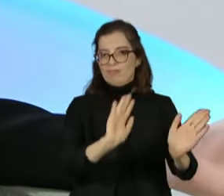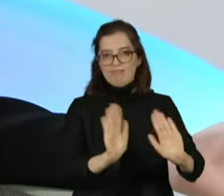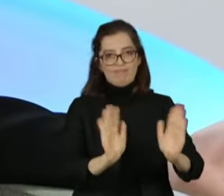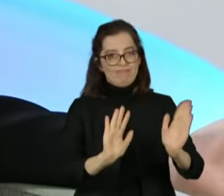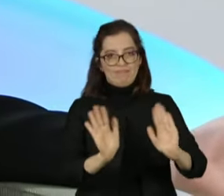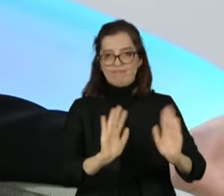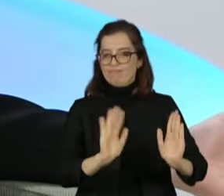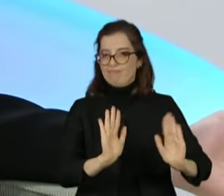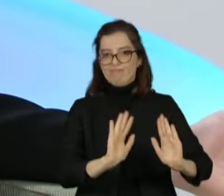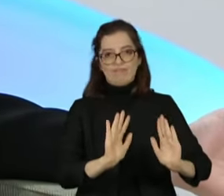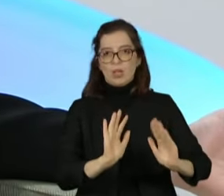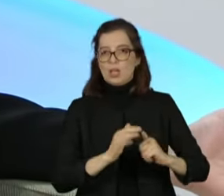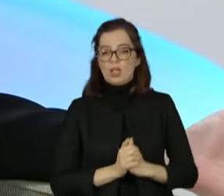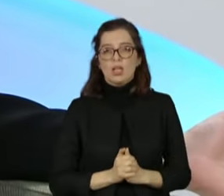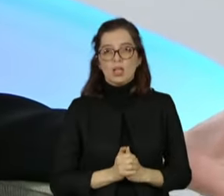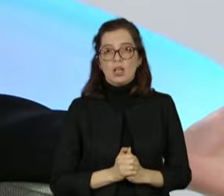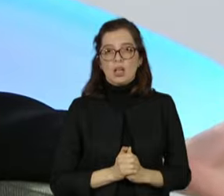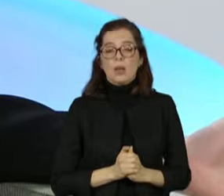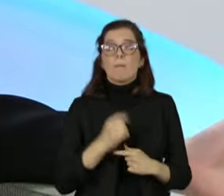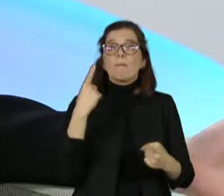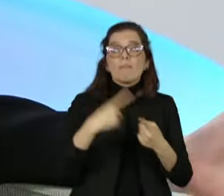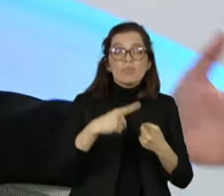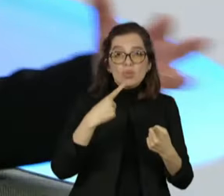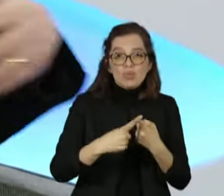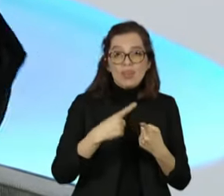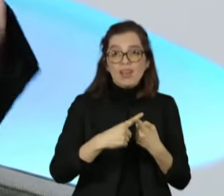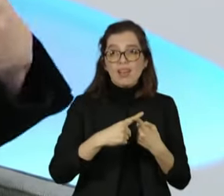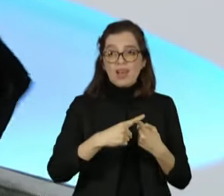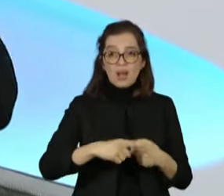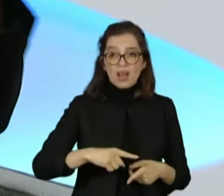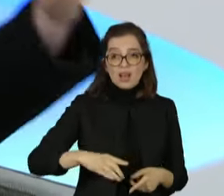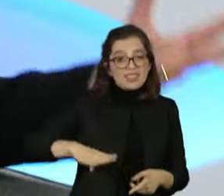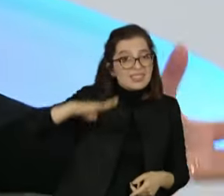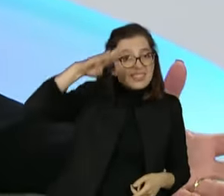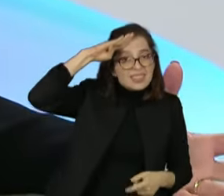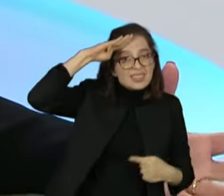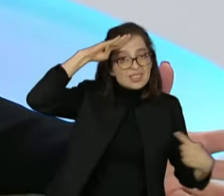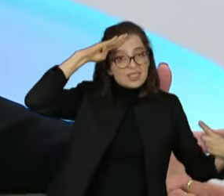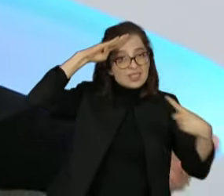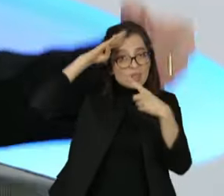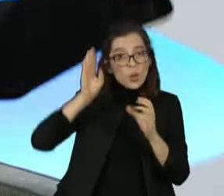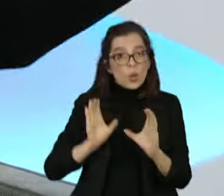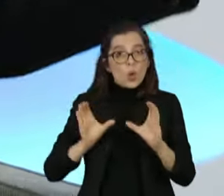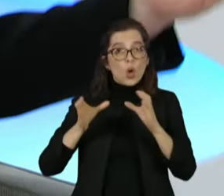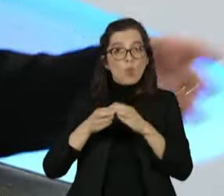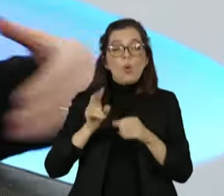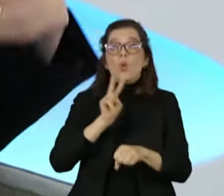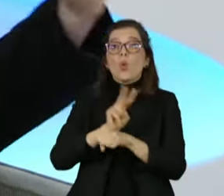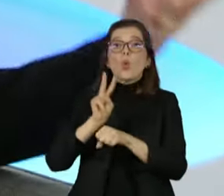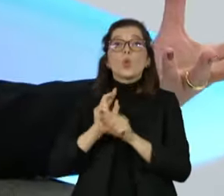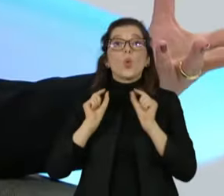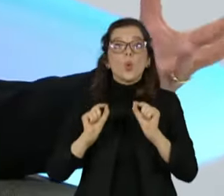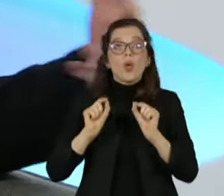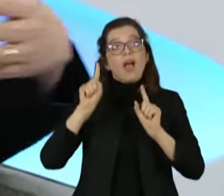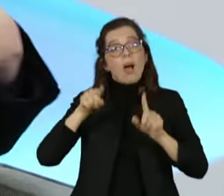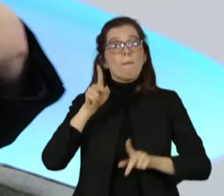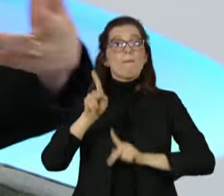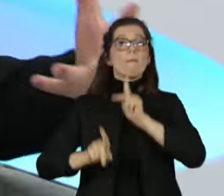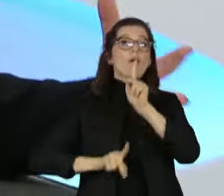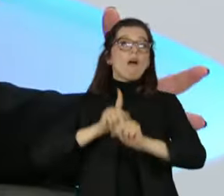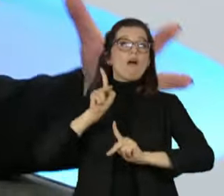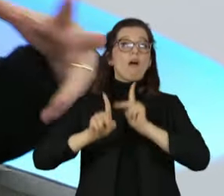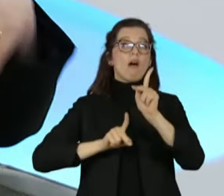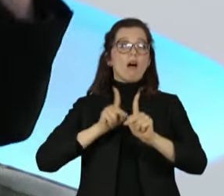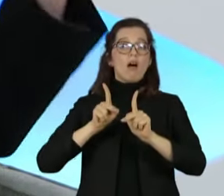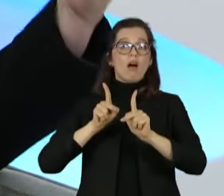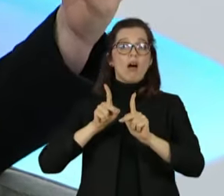no imaginário da população brasileira. E tem que ser assim, porque o papel deles é de defesa nacional, é defesa da fronteira, é defesa nacional, é